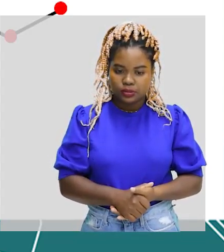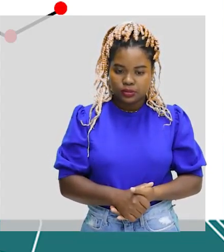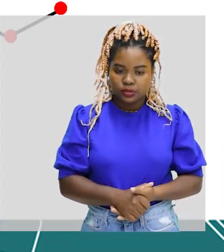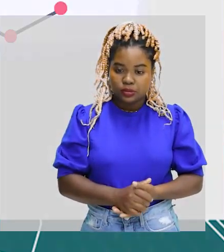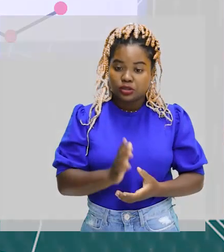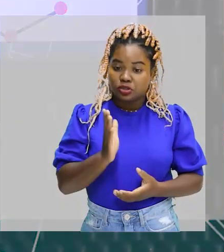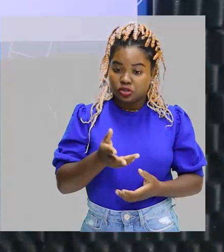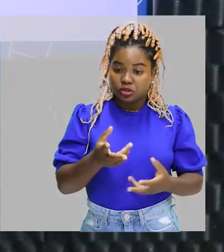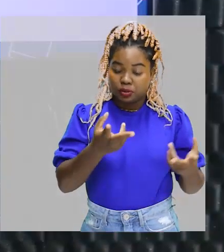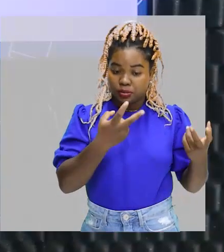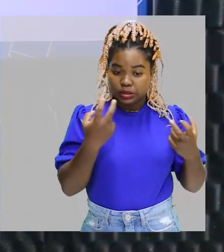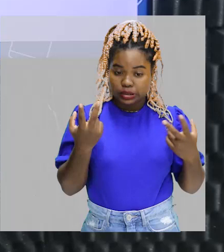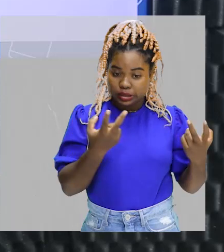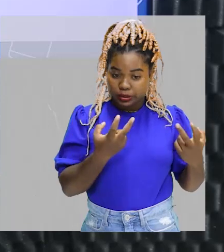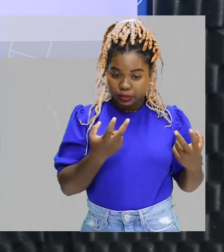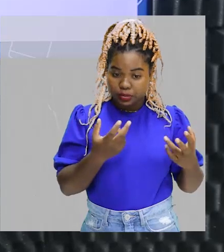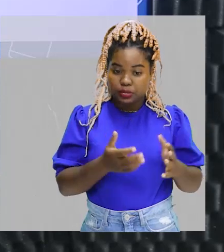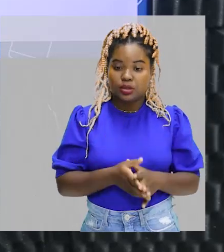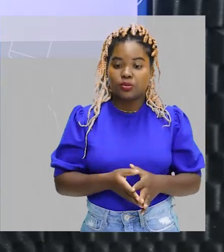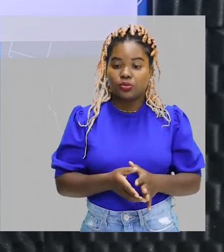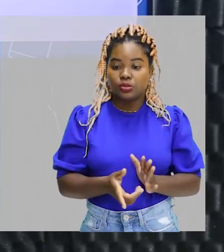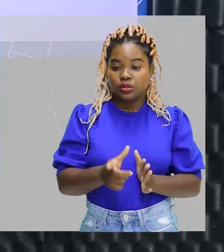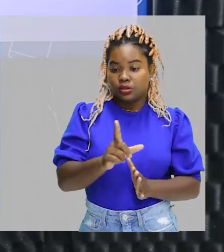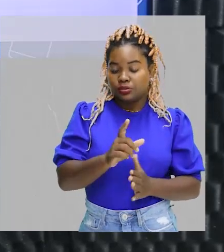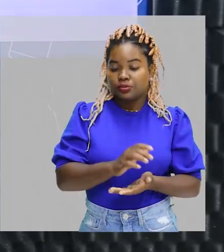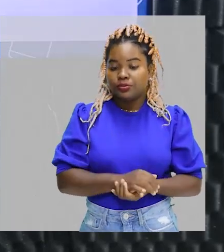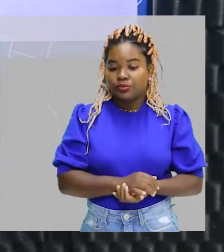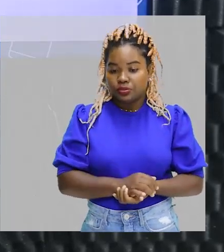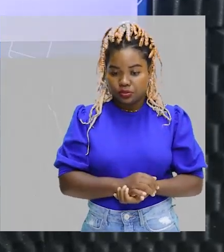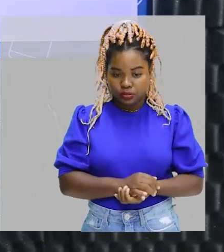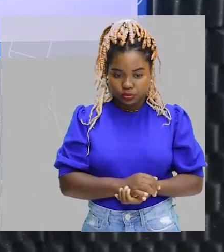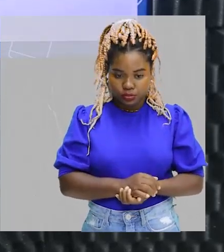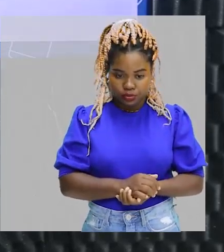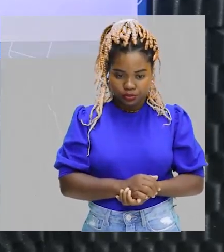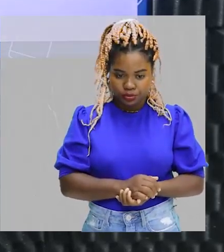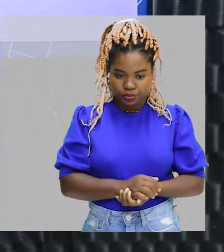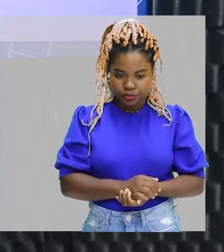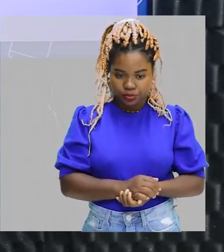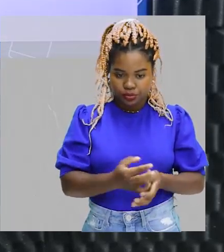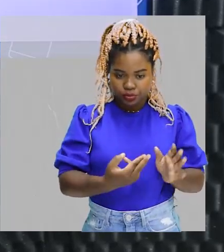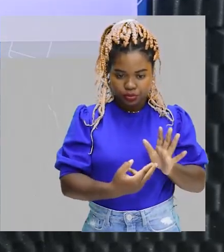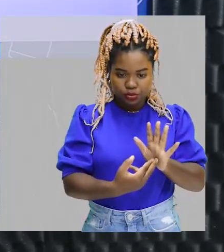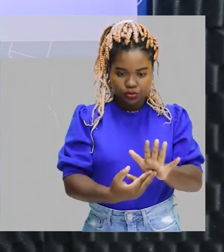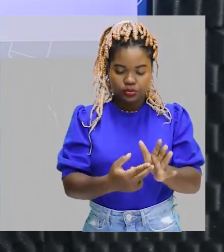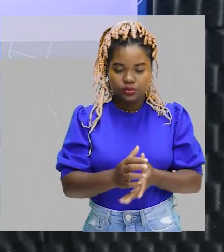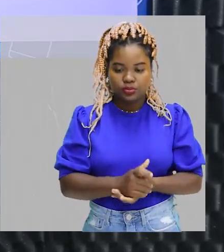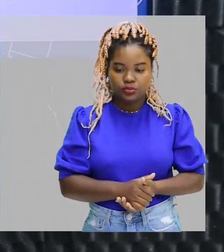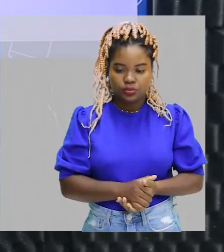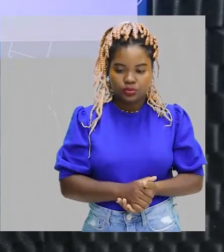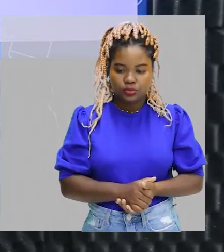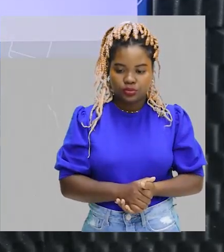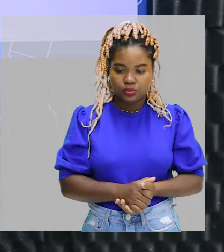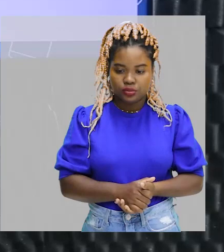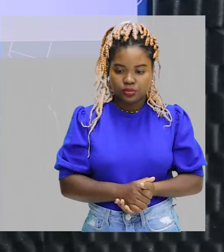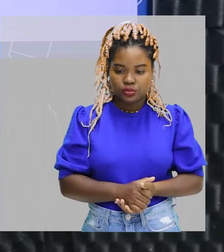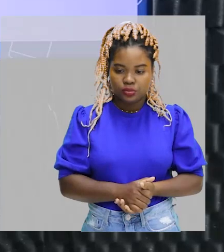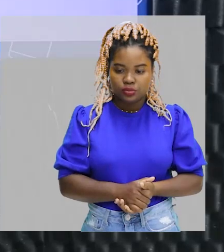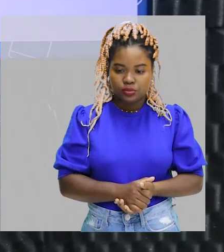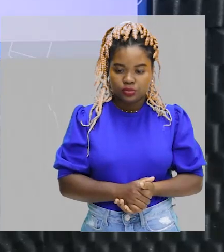visualizamos anteriormente, certo? Nessa representação, eu estou